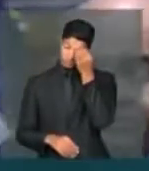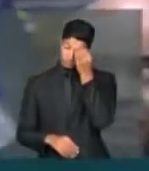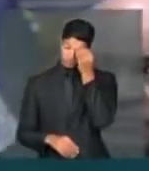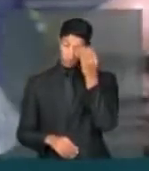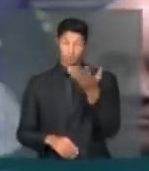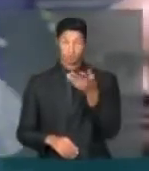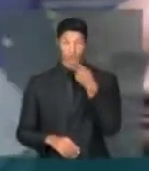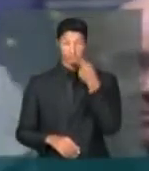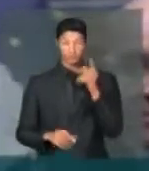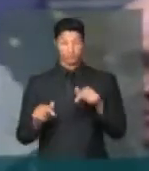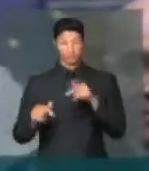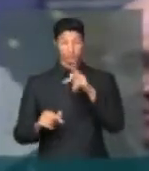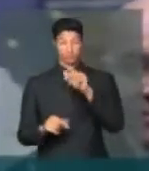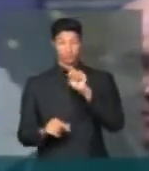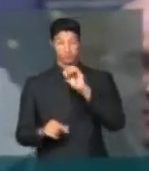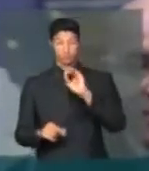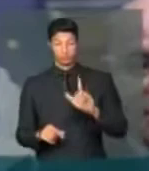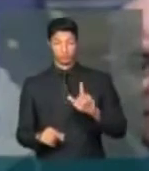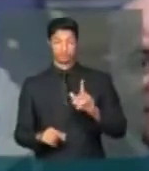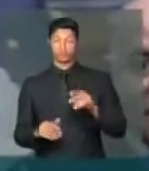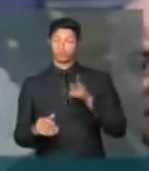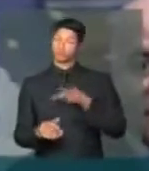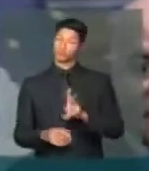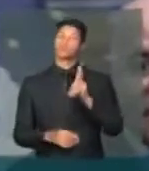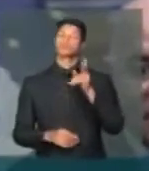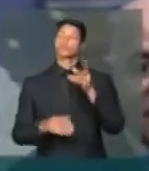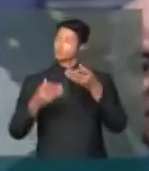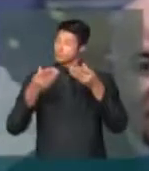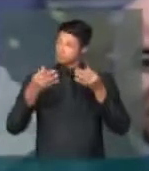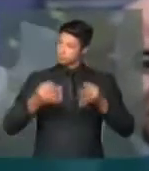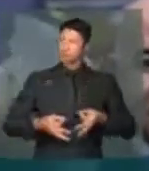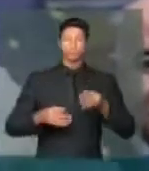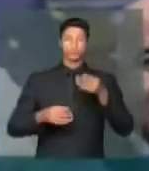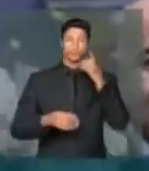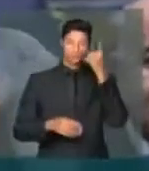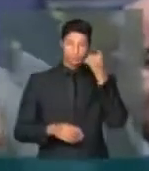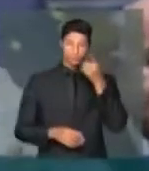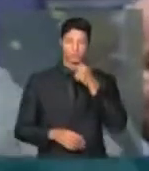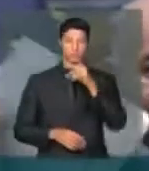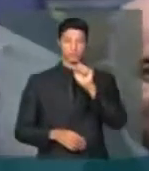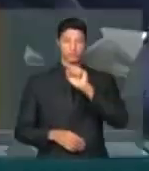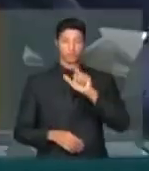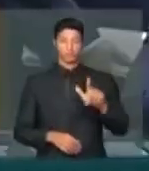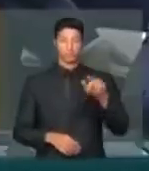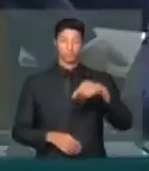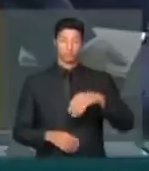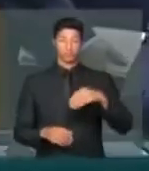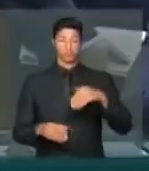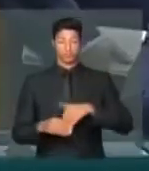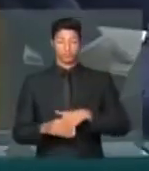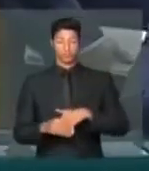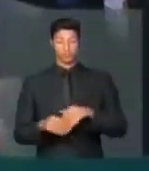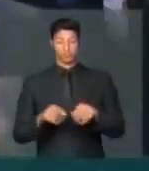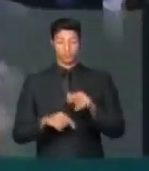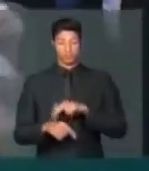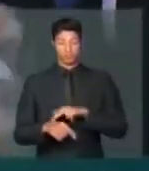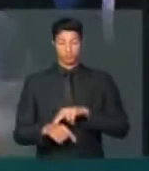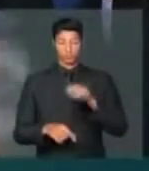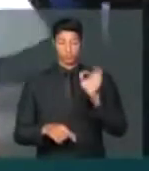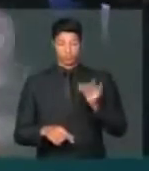primeiro eu quero colocar aqui o PSOL mantendo a coerência os deputados do PSOL que estavam aqui em 97